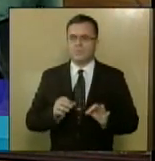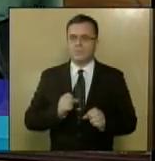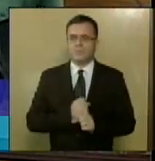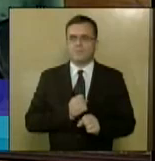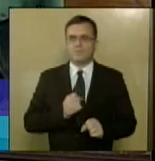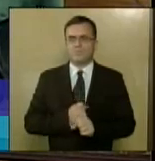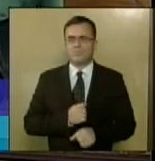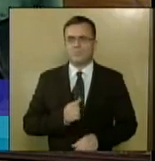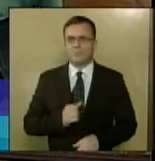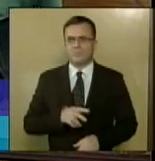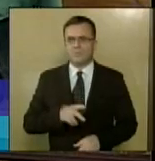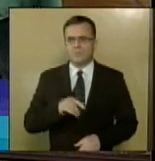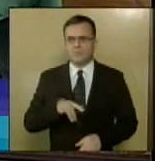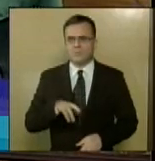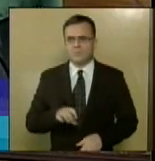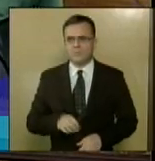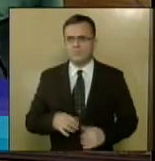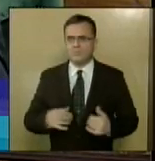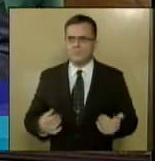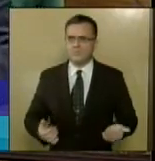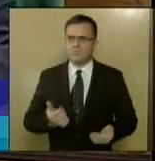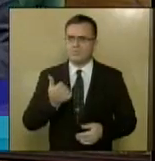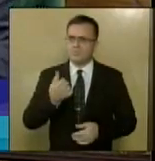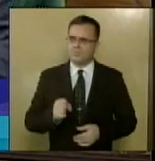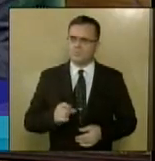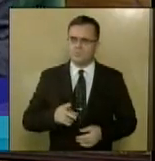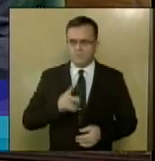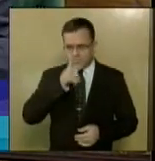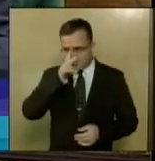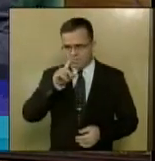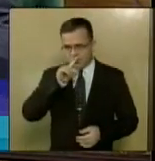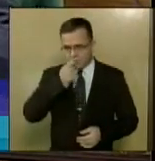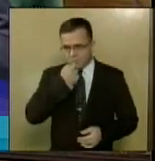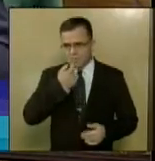municipal Alcino Barros, localizada no bairro 18 do Forte, em Aracaju.